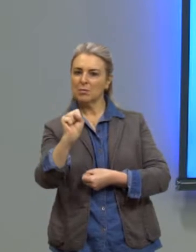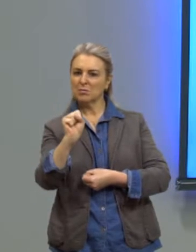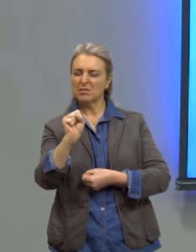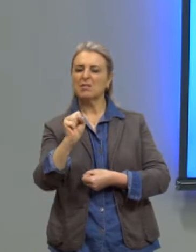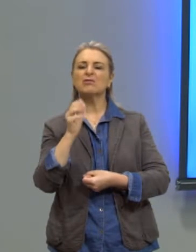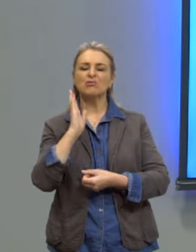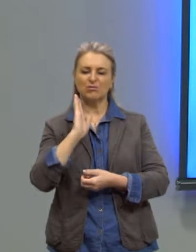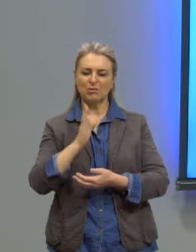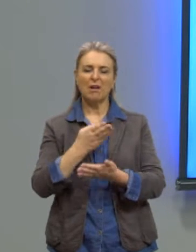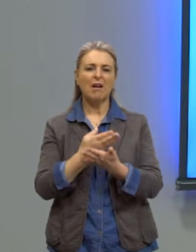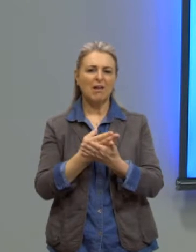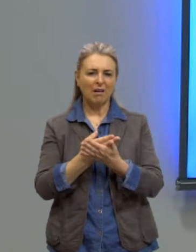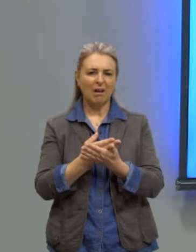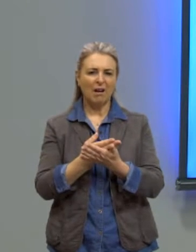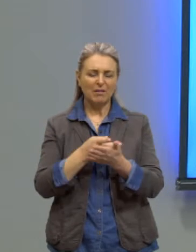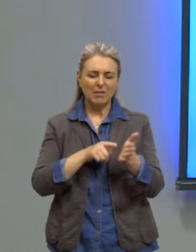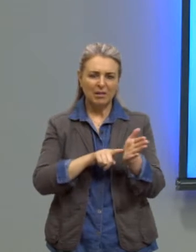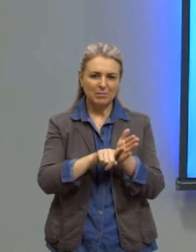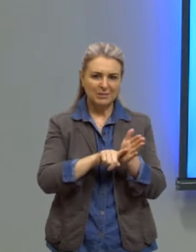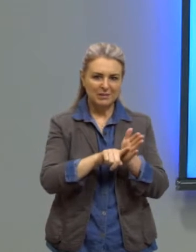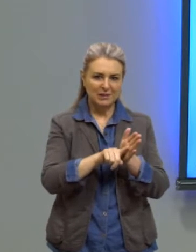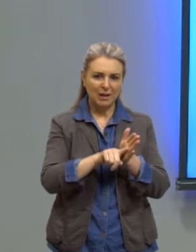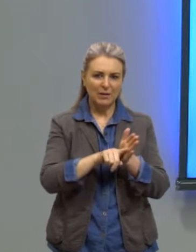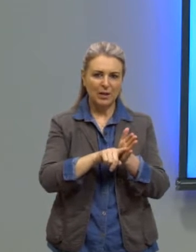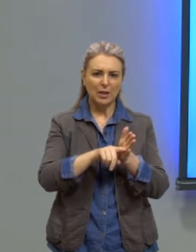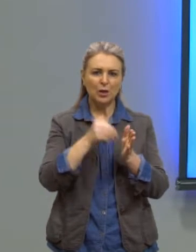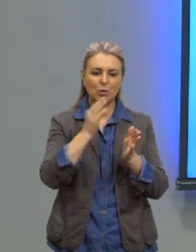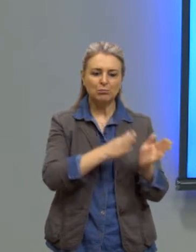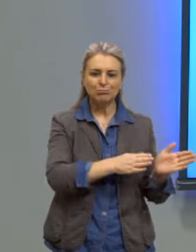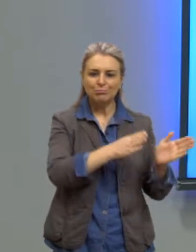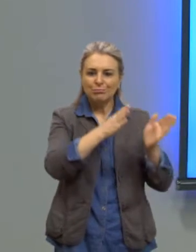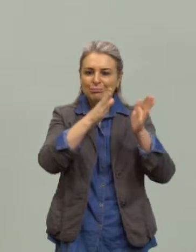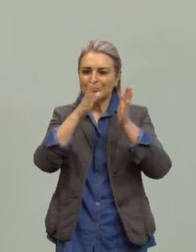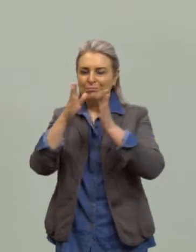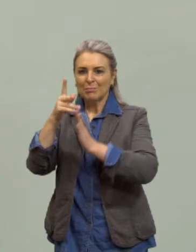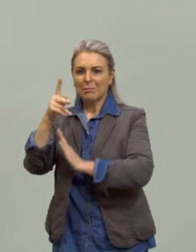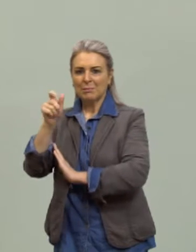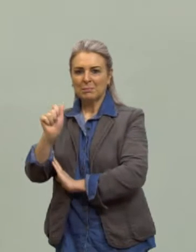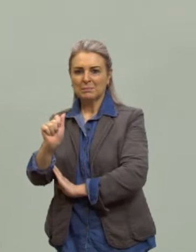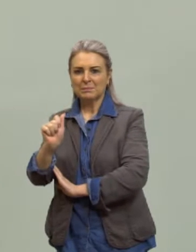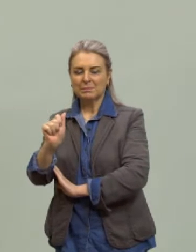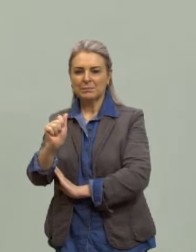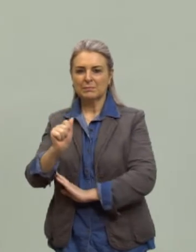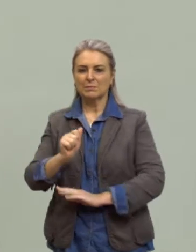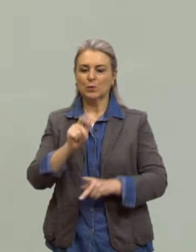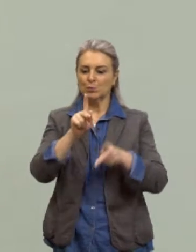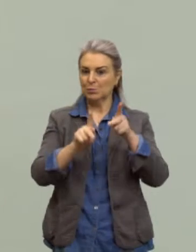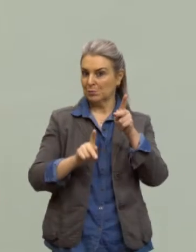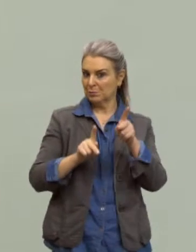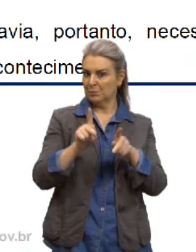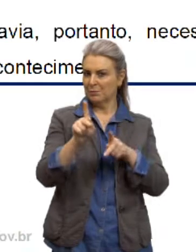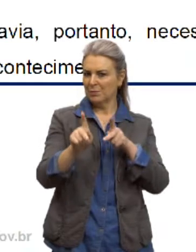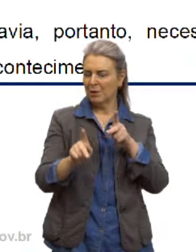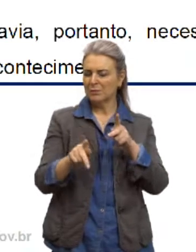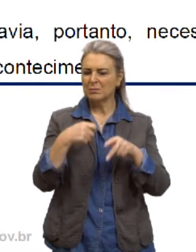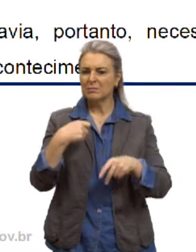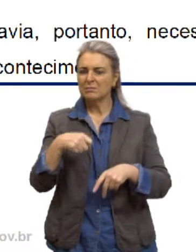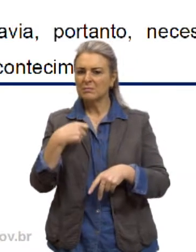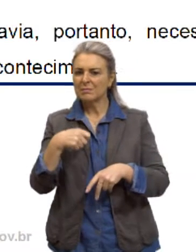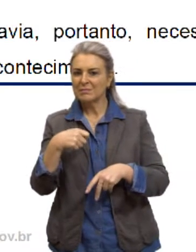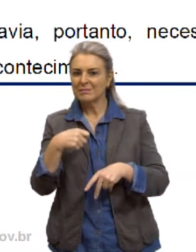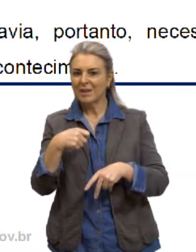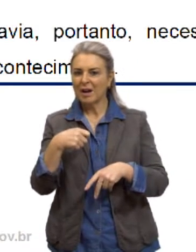Como que foi que essas progressões se estabeleceram? Os povos, eles precisavam